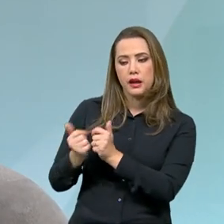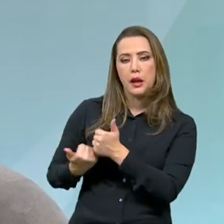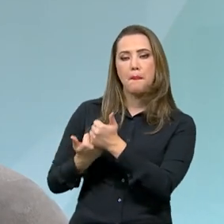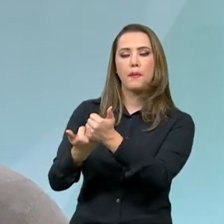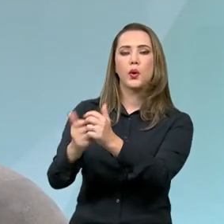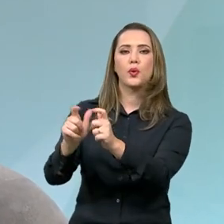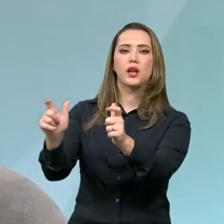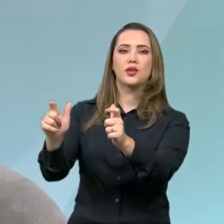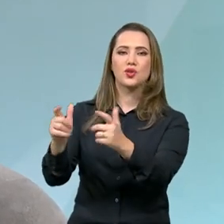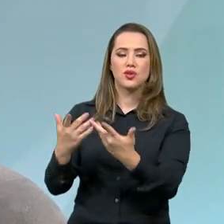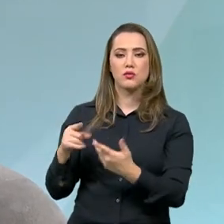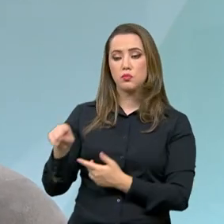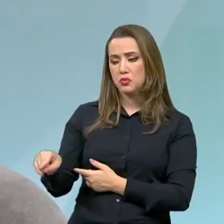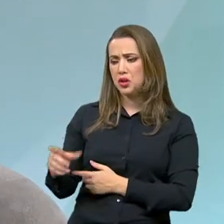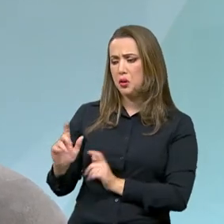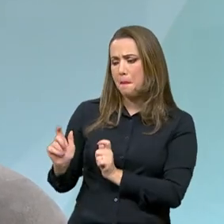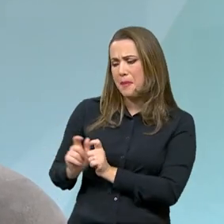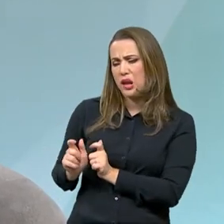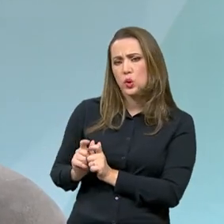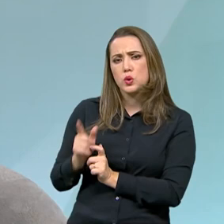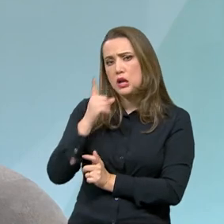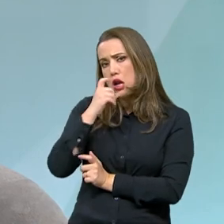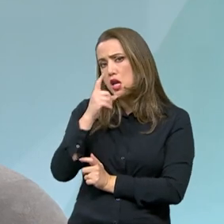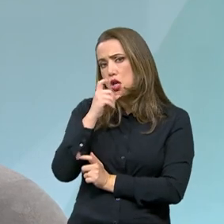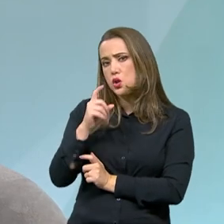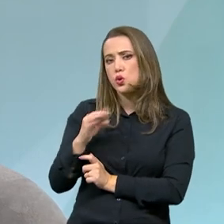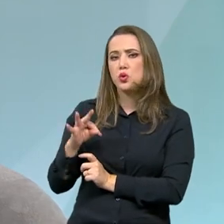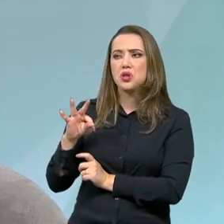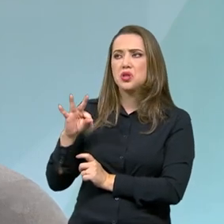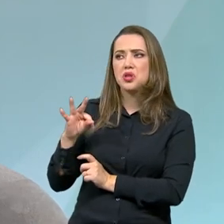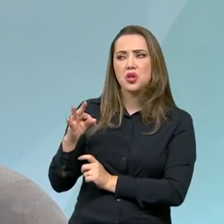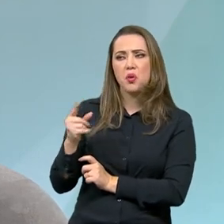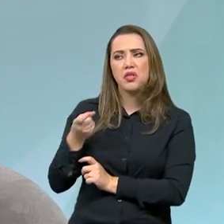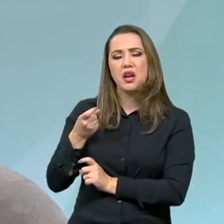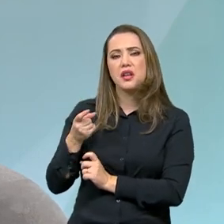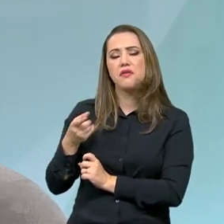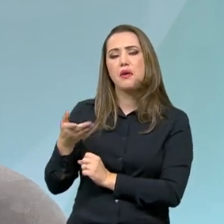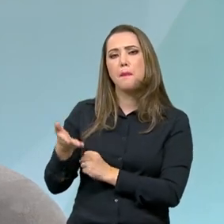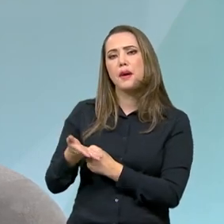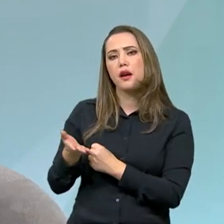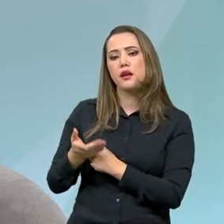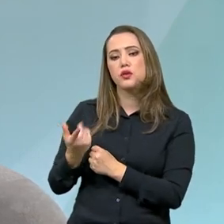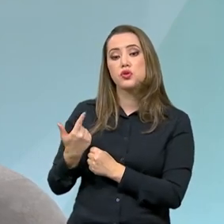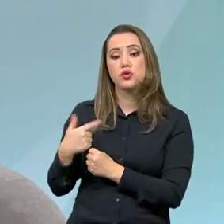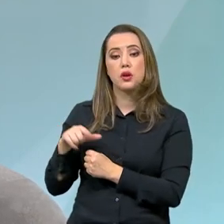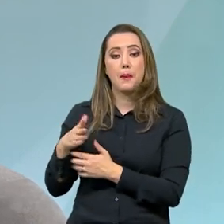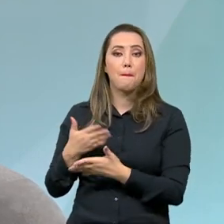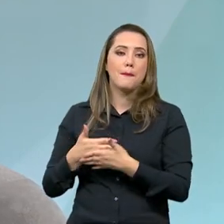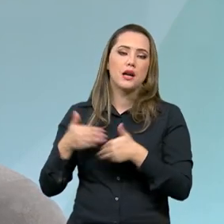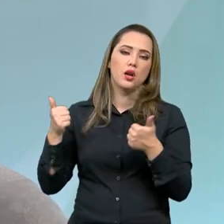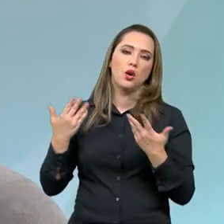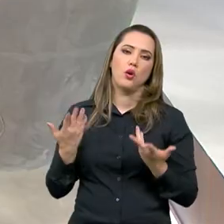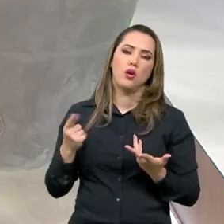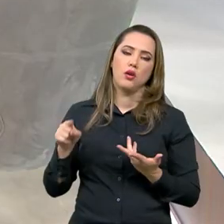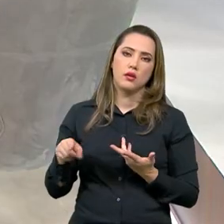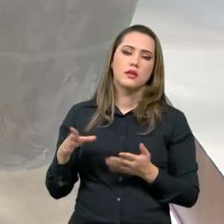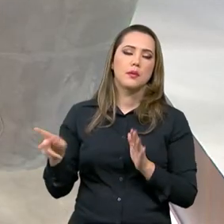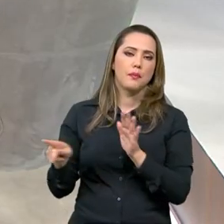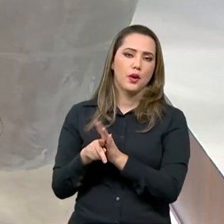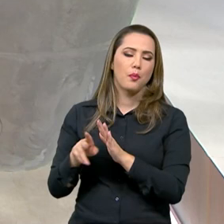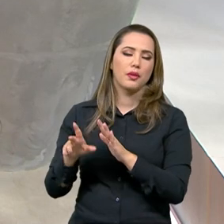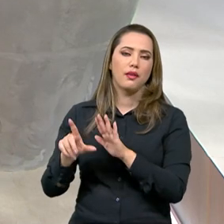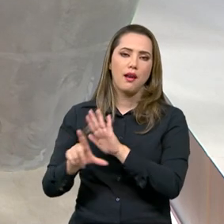porque o município pequeno produz muito menos lixo. Então, a tarifa média sai mais módica para o beneficiário e isso é princípio da lei.